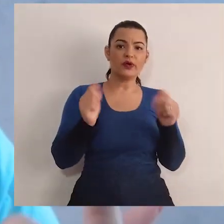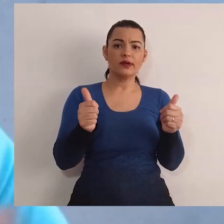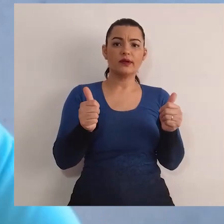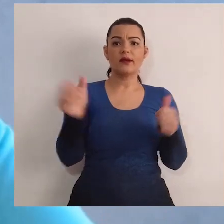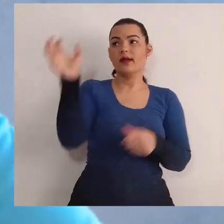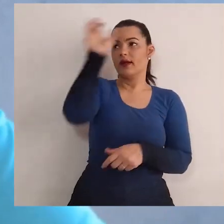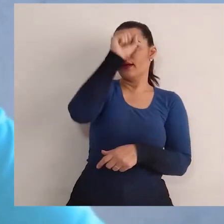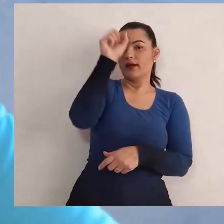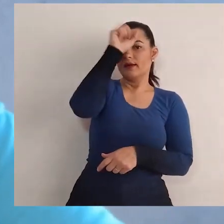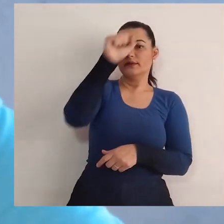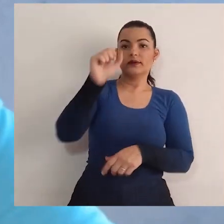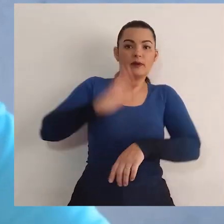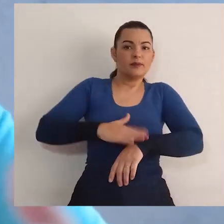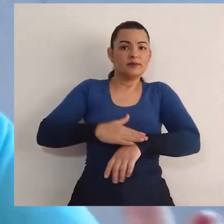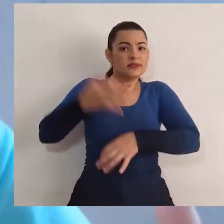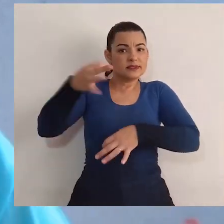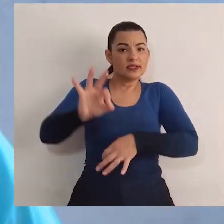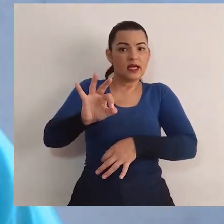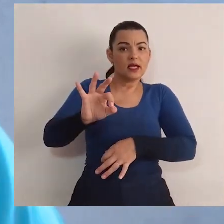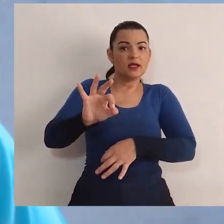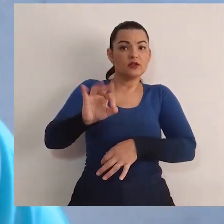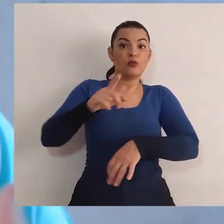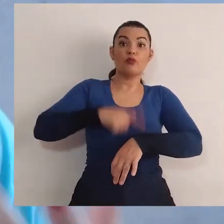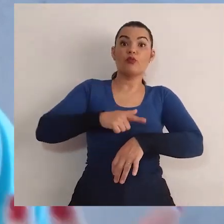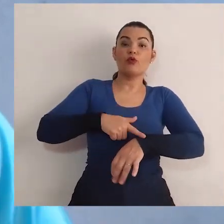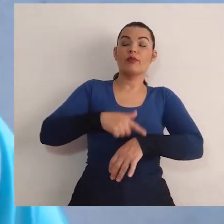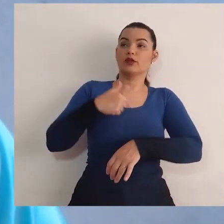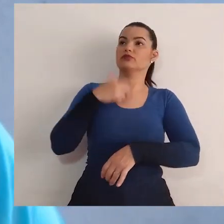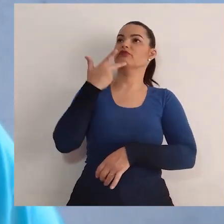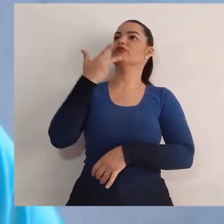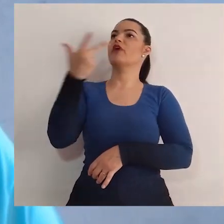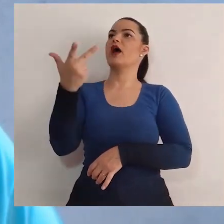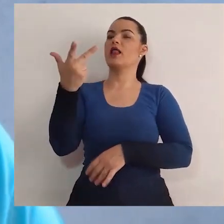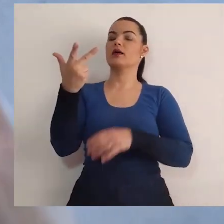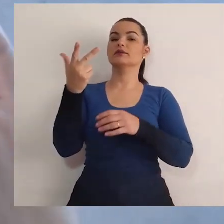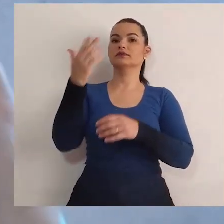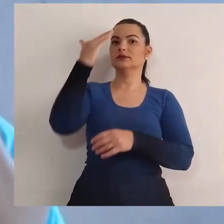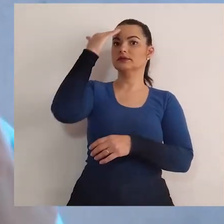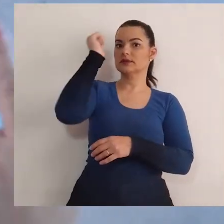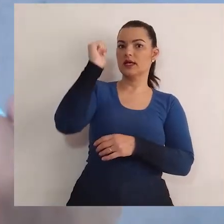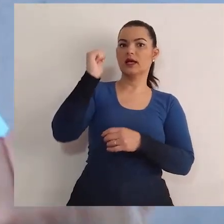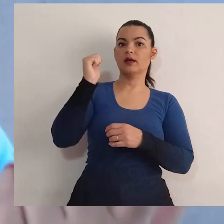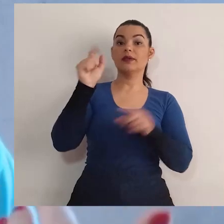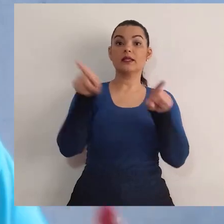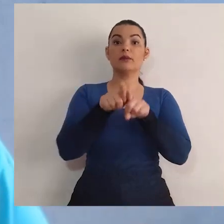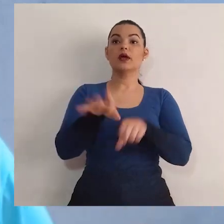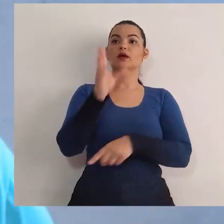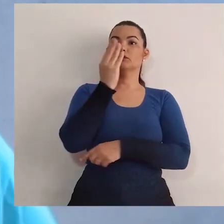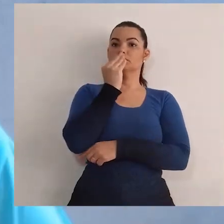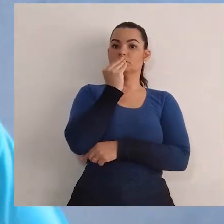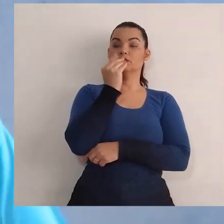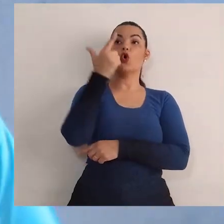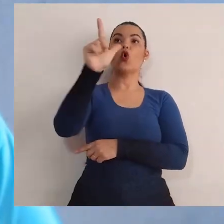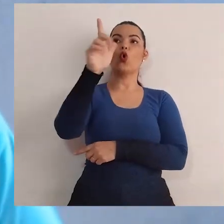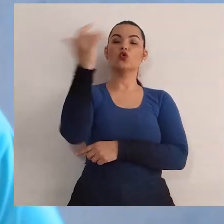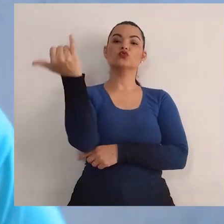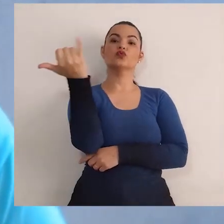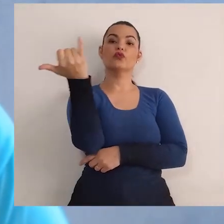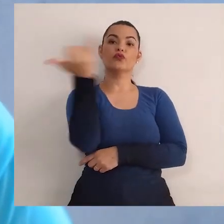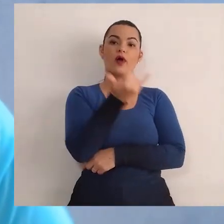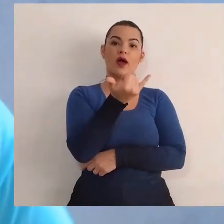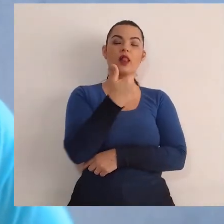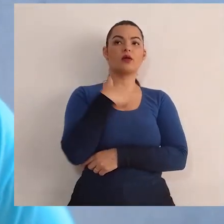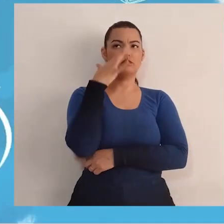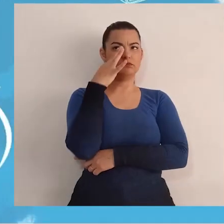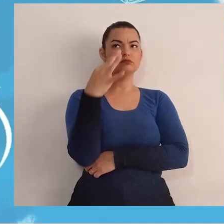o momento certo ali de falar, o momento certo também para ouvir as outras pessoas.